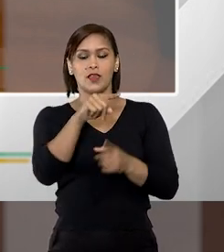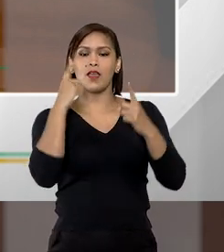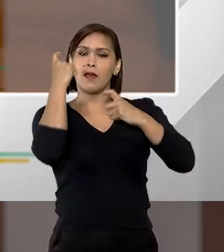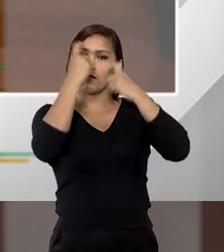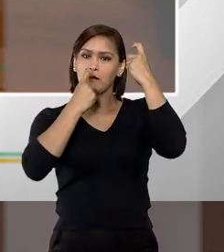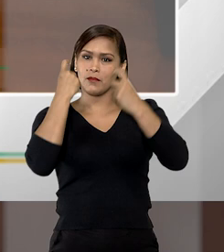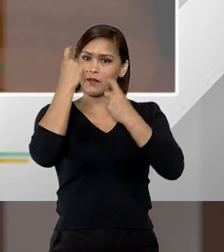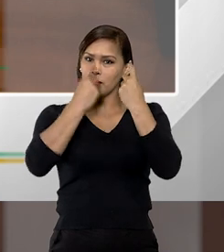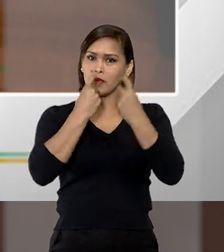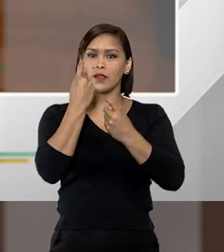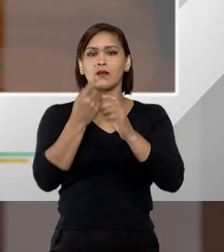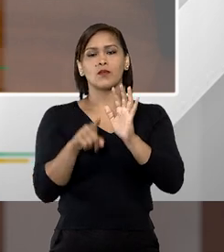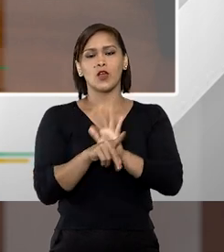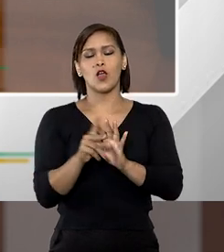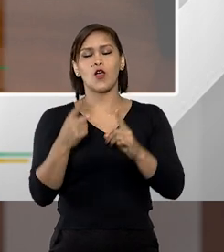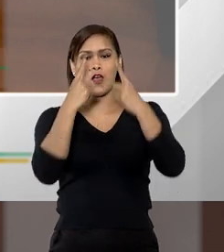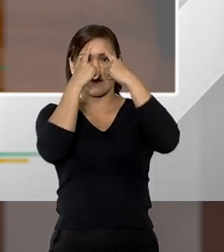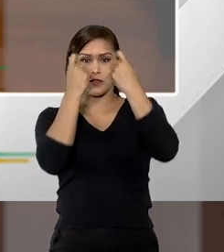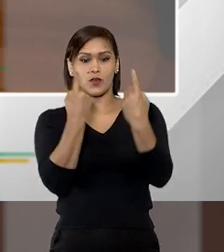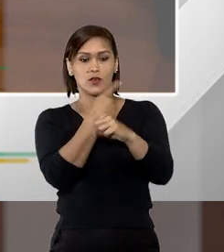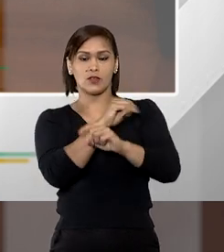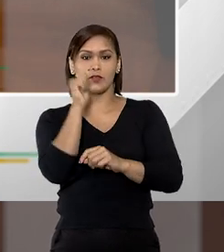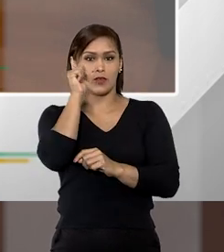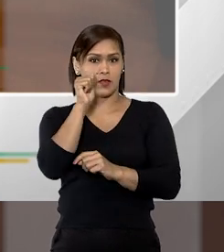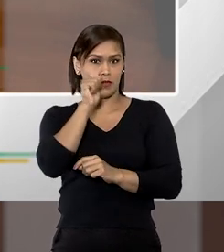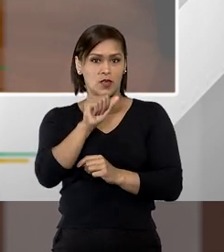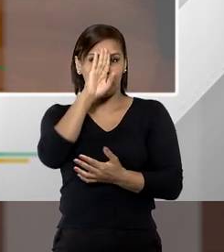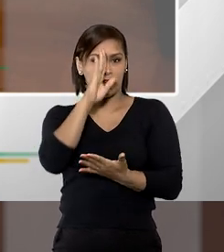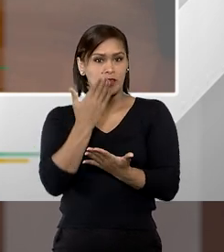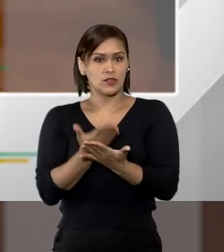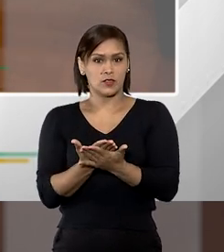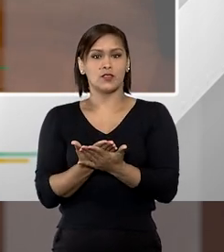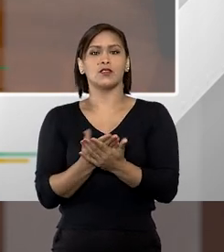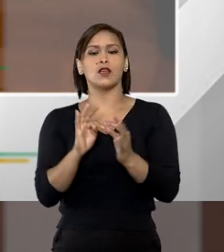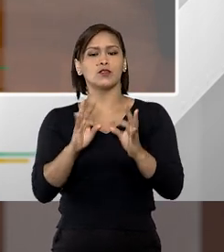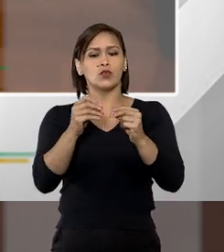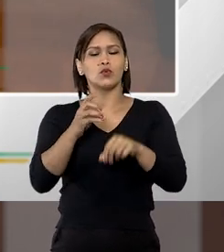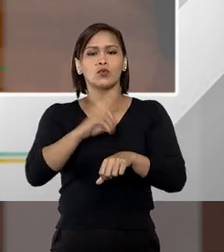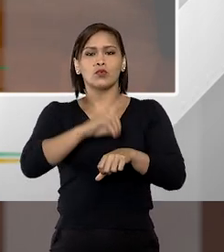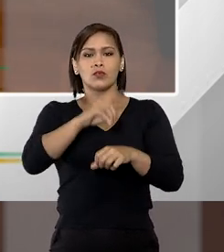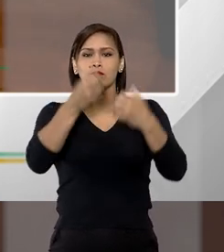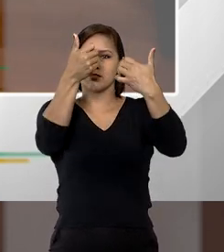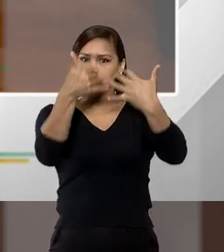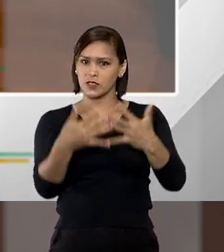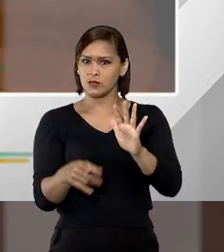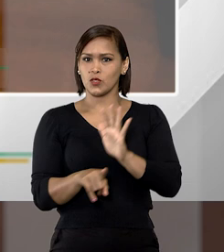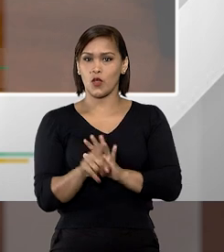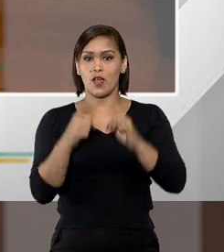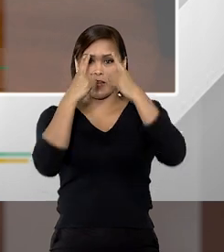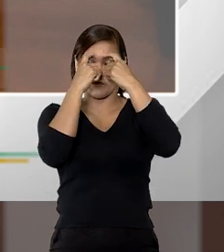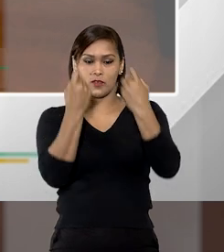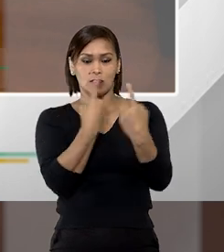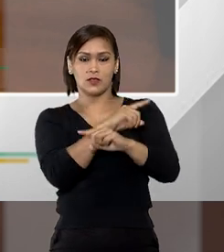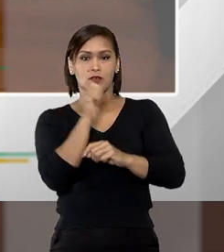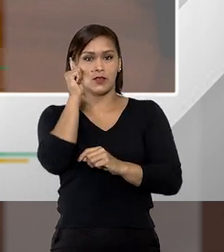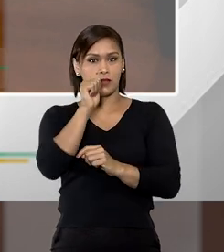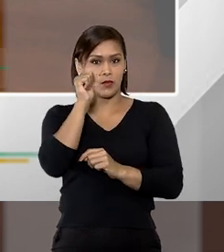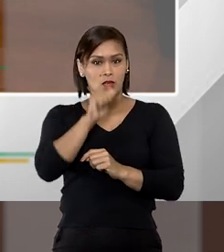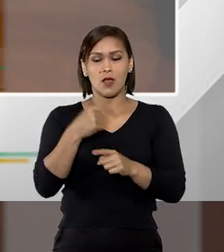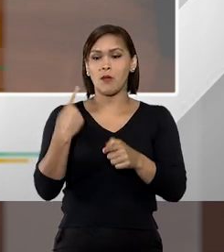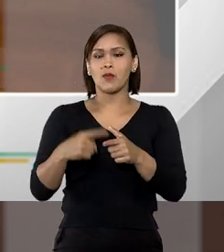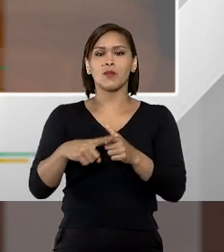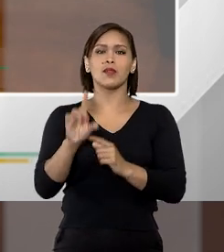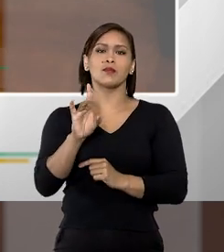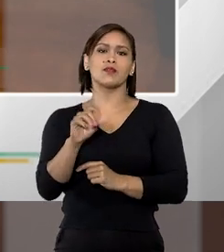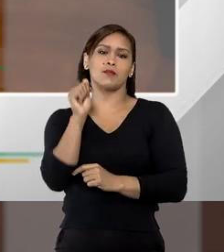preocupação com a violência contra a mulher e nessa perspectiva que o doutor José Nildo colocou muito bem a violência contra a mulher não é um problema da